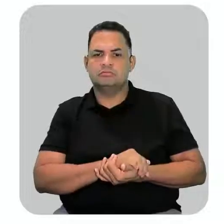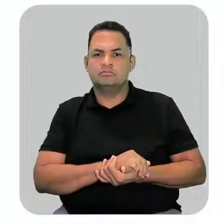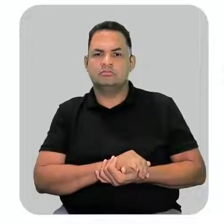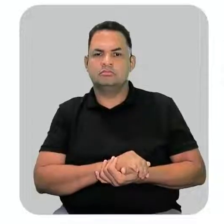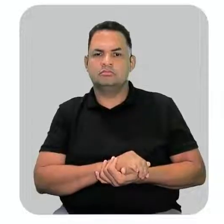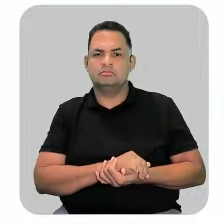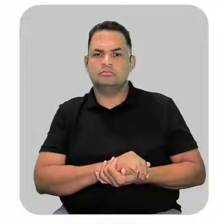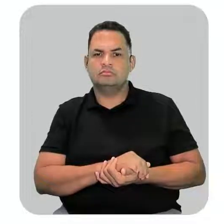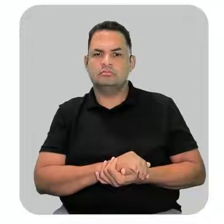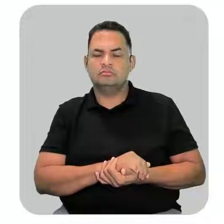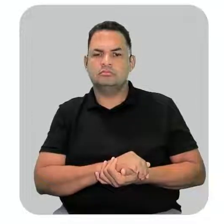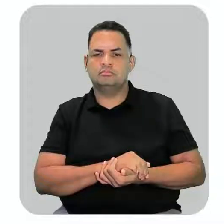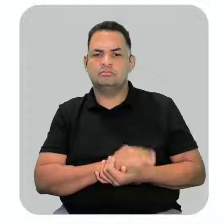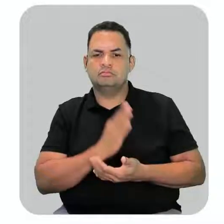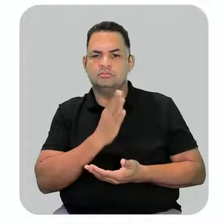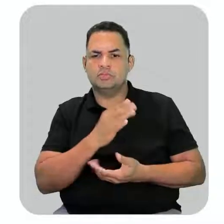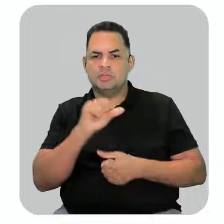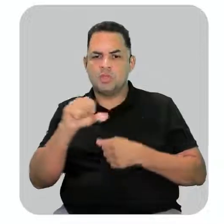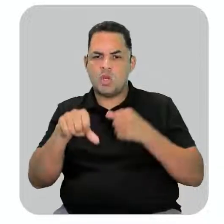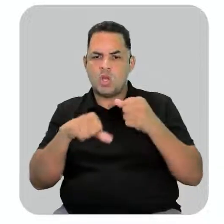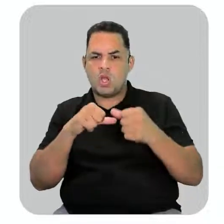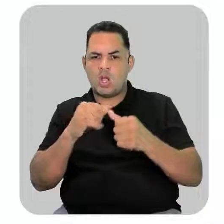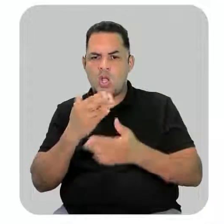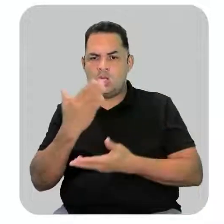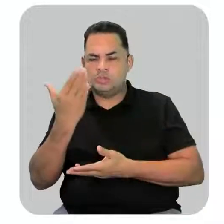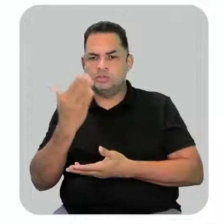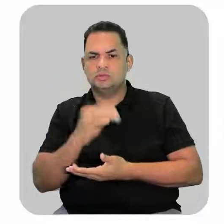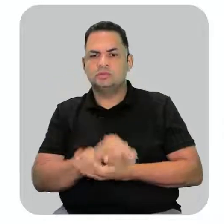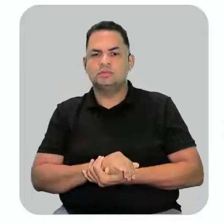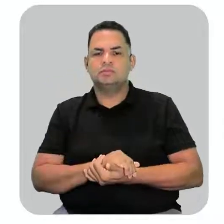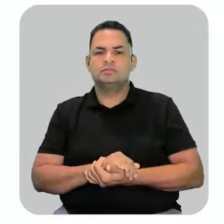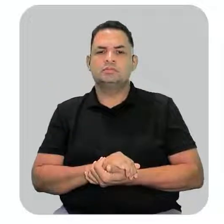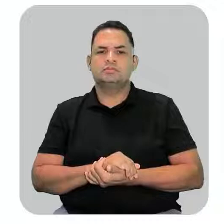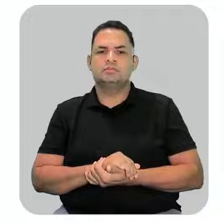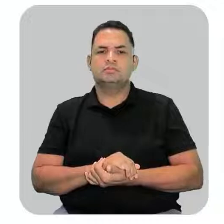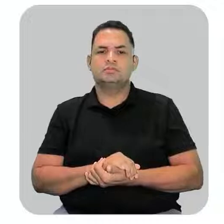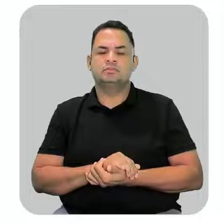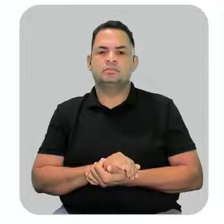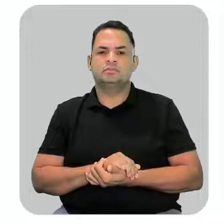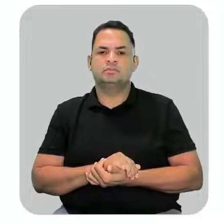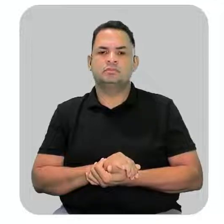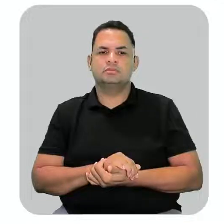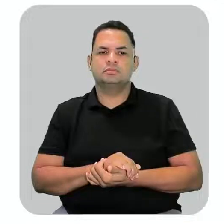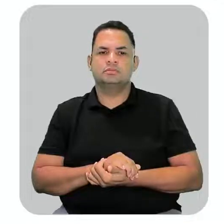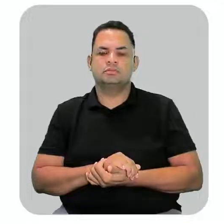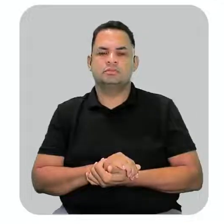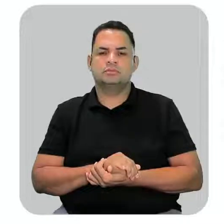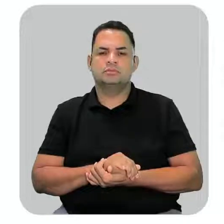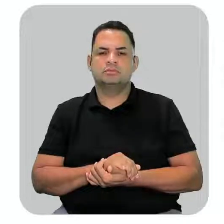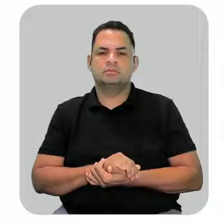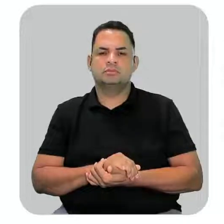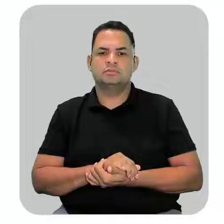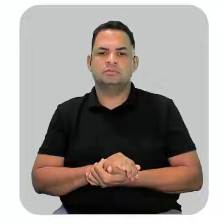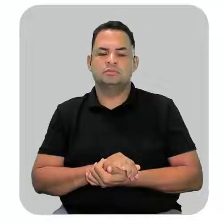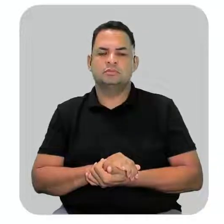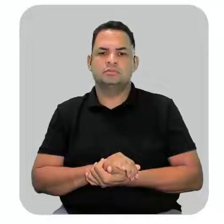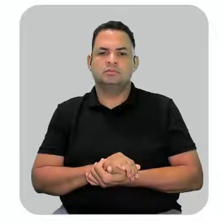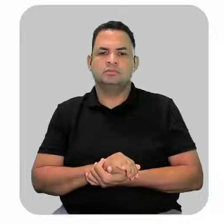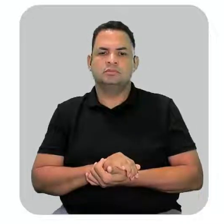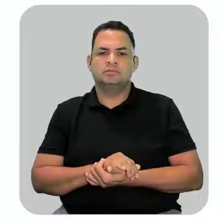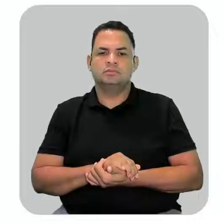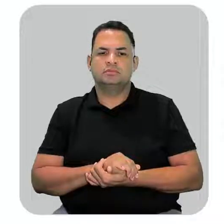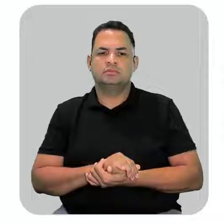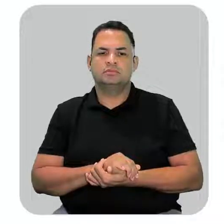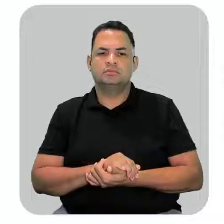o outro carbono. ficar aqui. E aí esse H2 aqui vai sumir. Não é? Ficaria assim. Olha só que